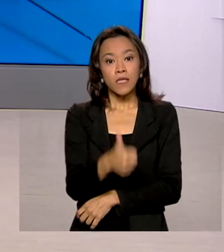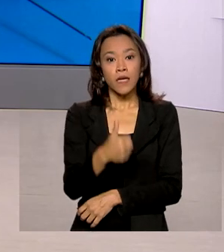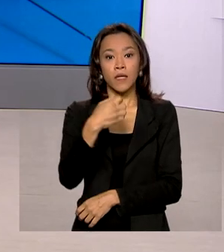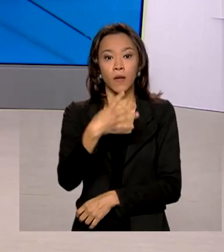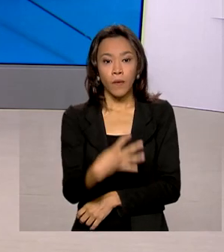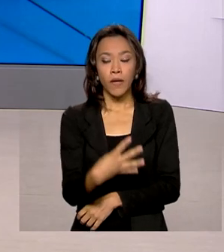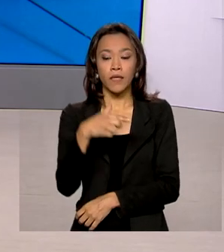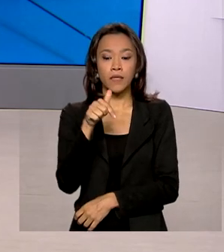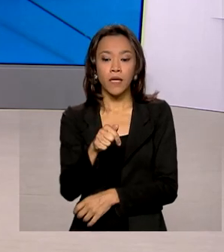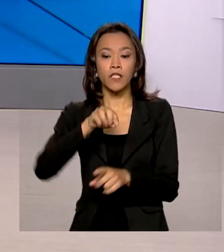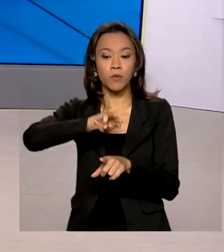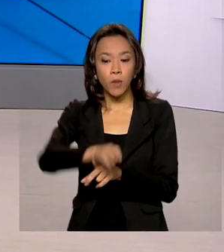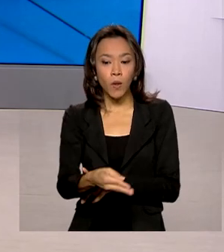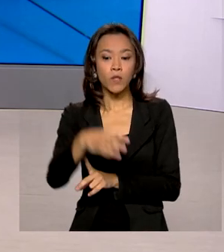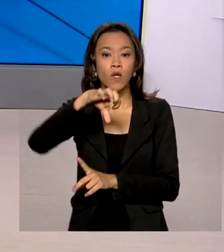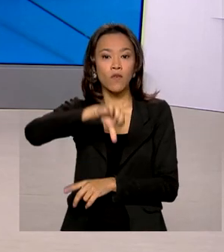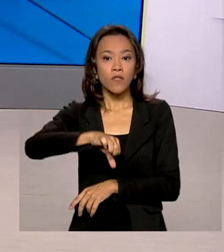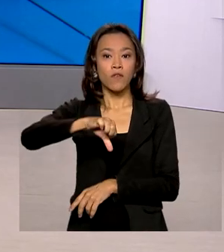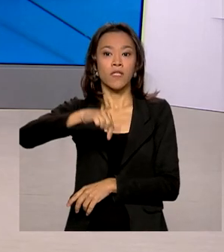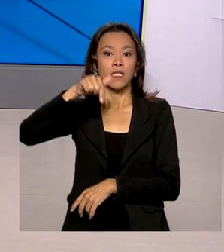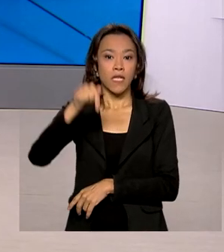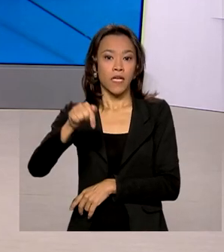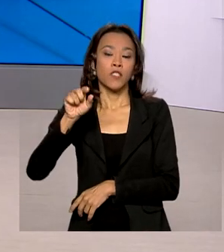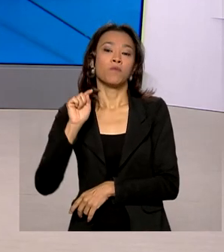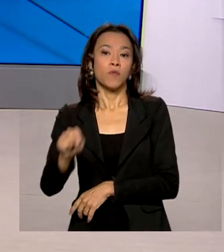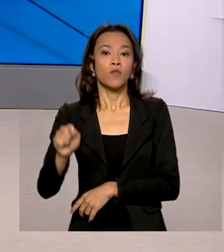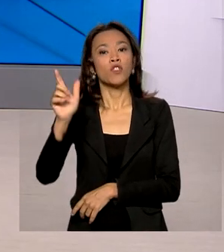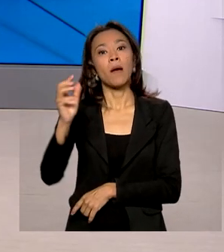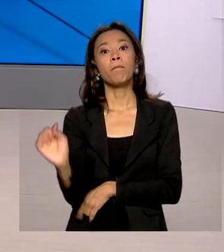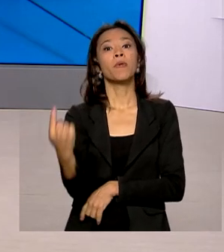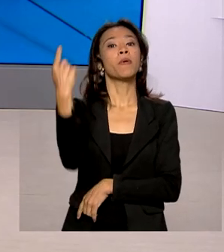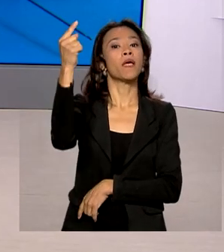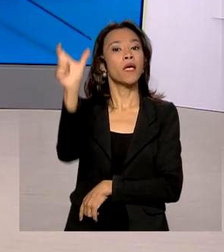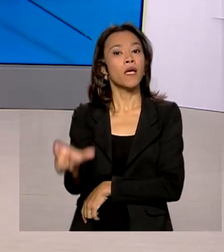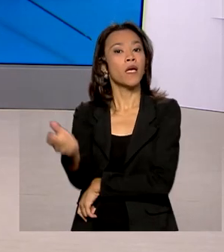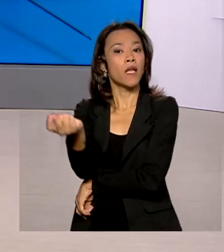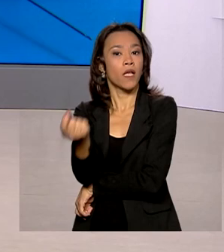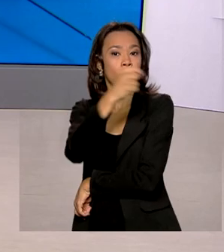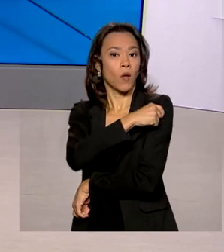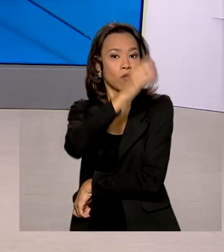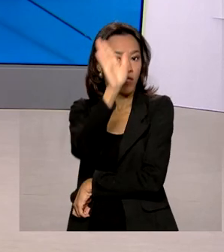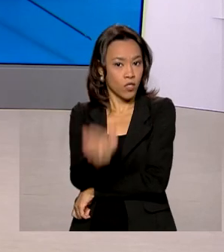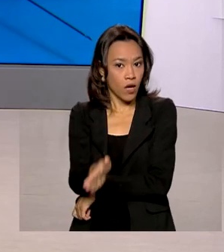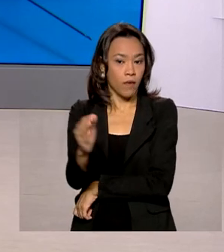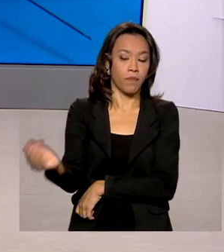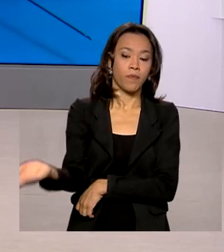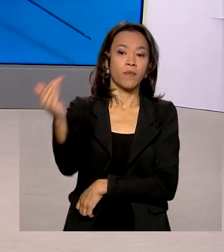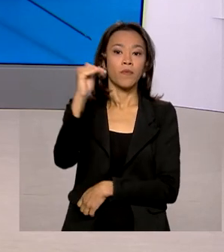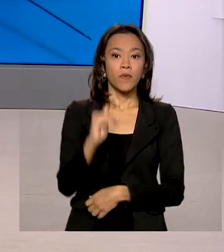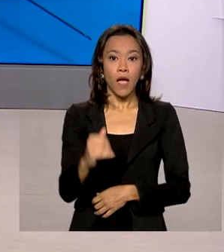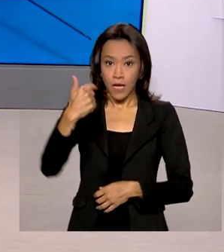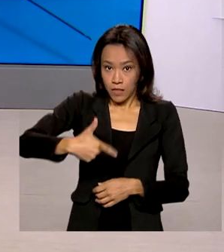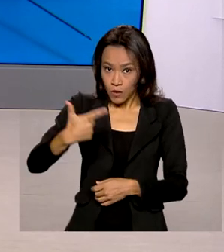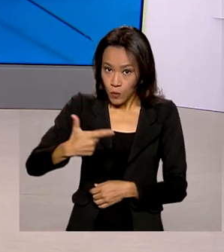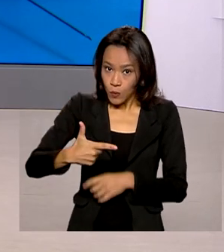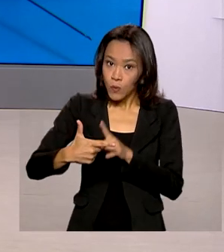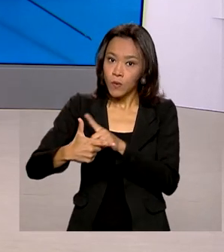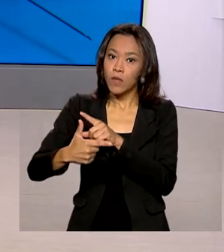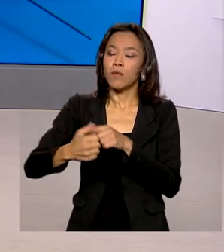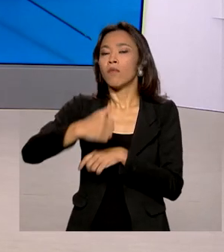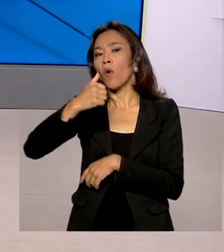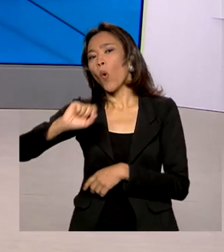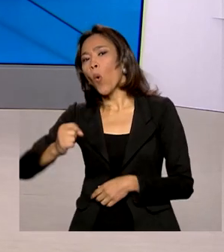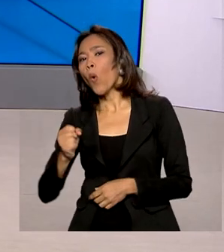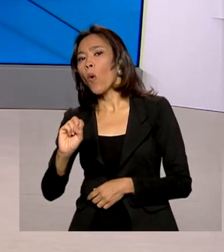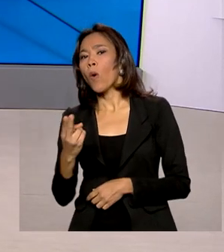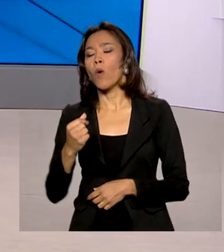997 mil pessoas tomaram aí a primeira dose da vacina. O número de brasileiros que tomaram a segunda dose ou a